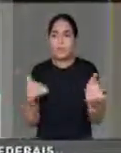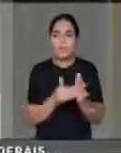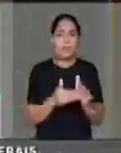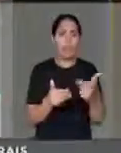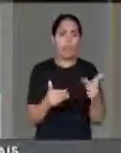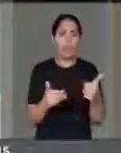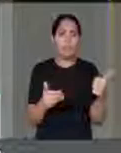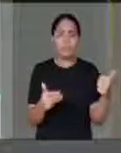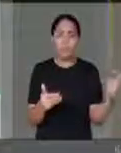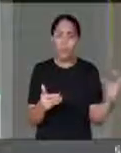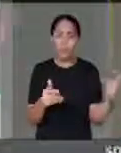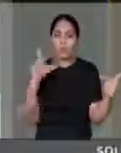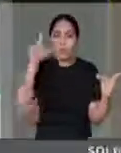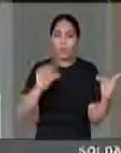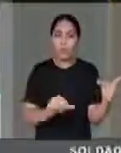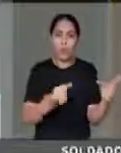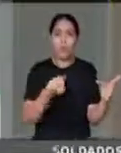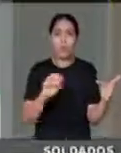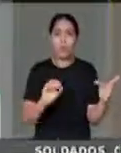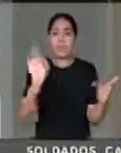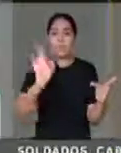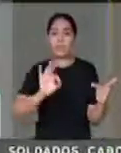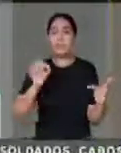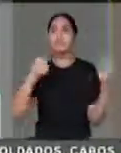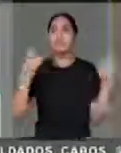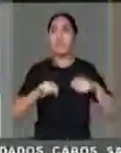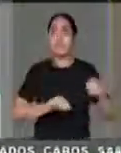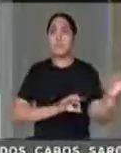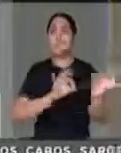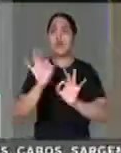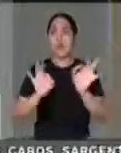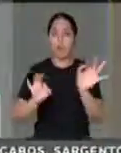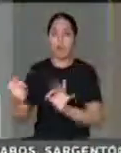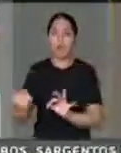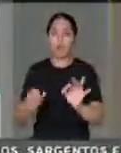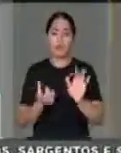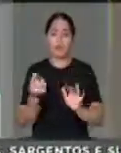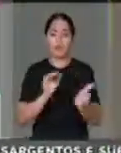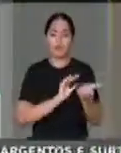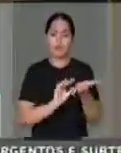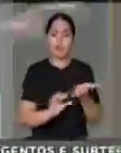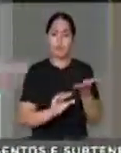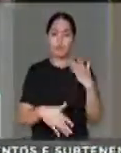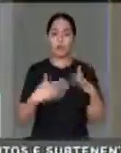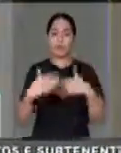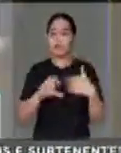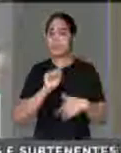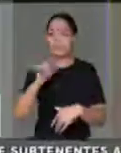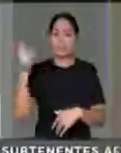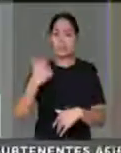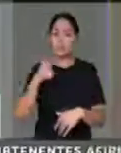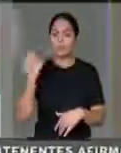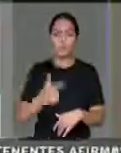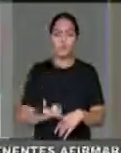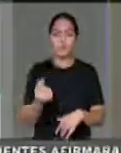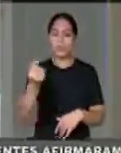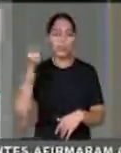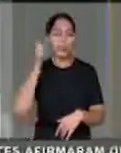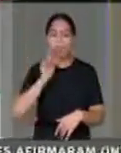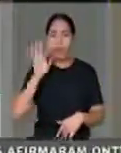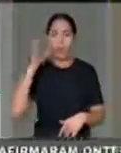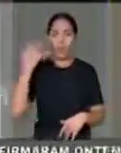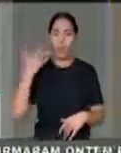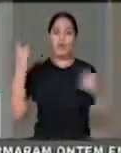com que o desmatamento diminuísse 80%. É preciso direcionar orçamento para essas áreas, sem orçamento não se resolve.